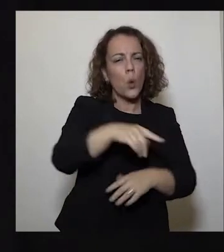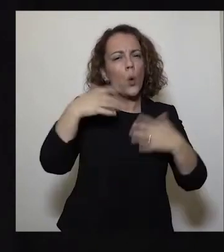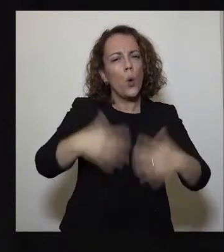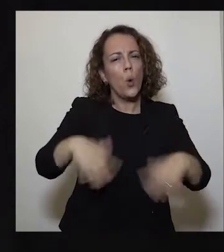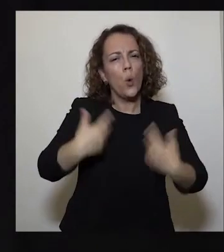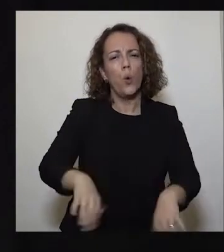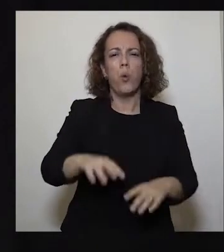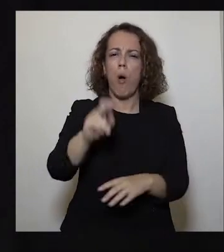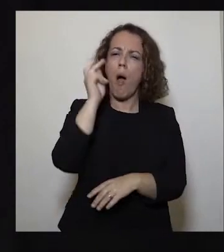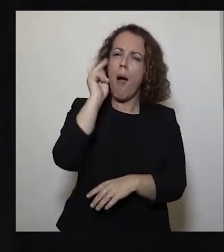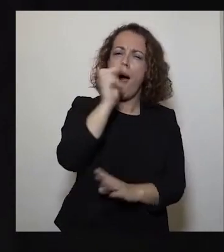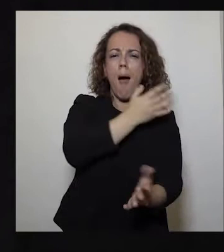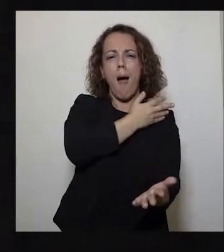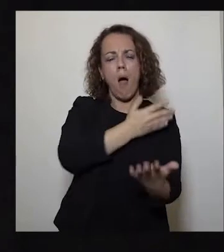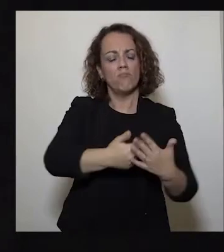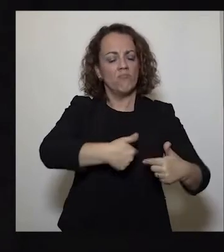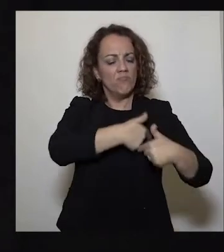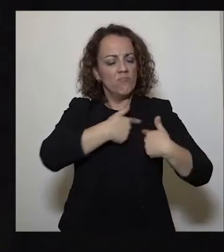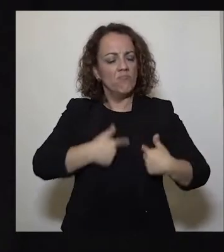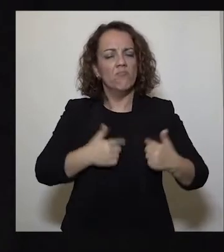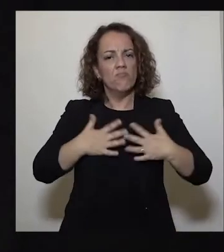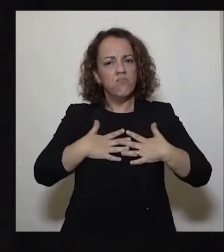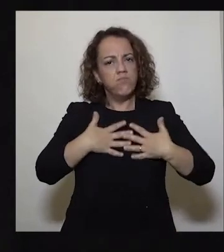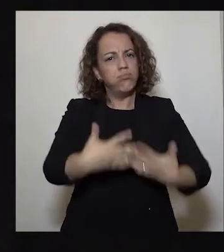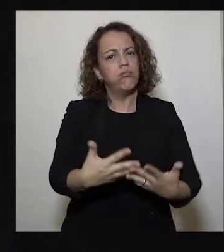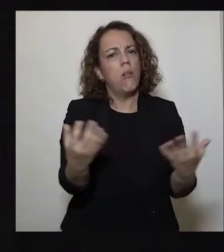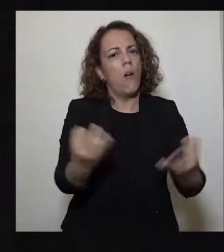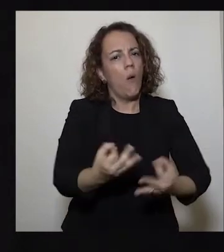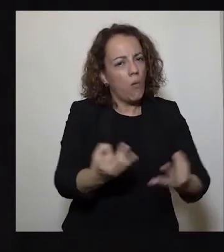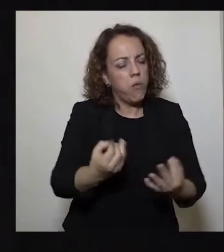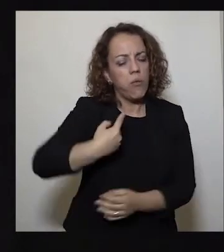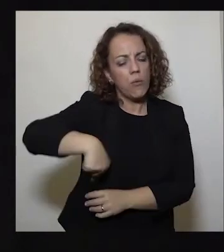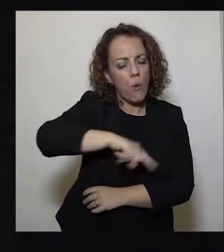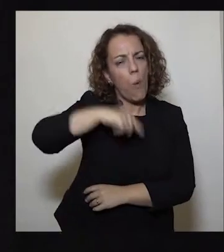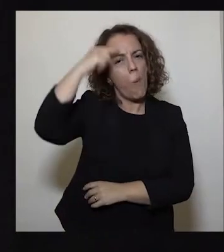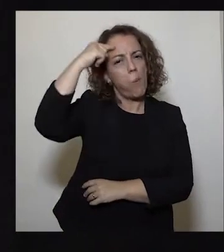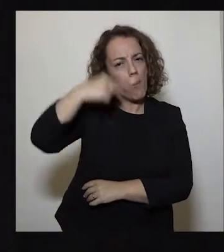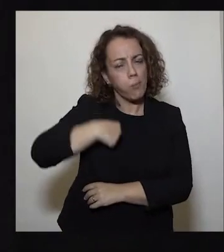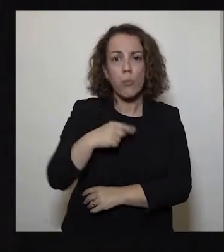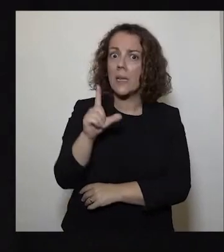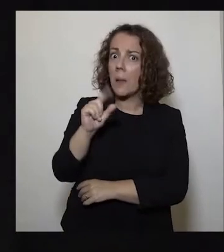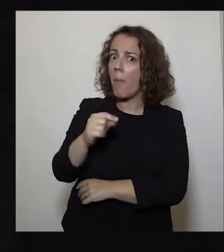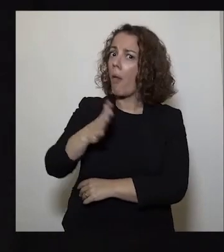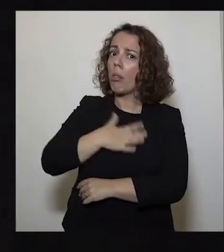de muitas décadas. Tal como ninguém quer encerrar-vos num gueto,